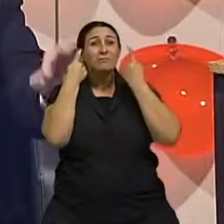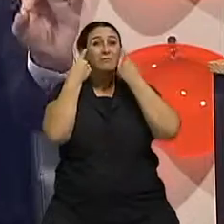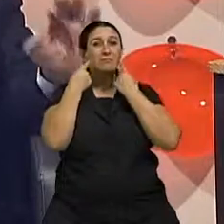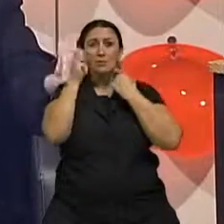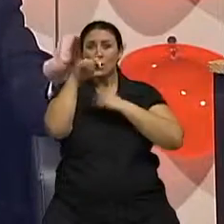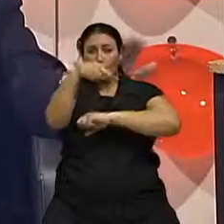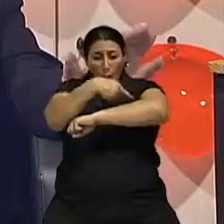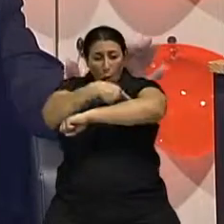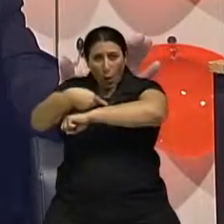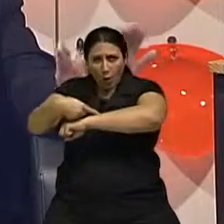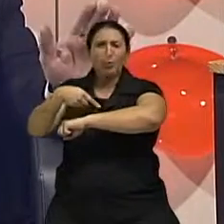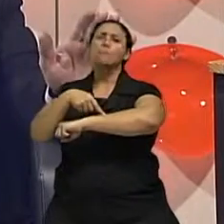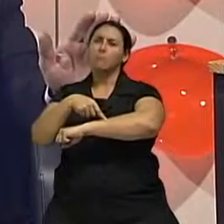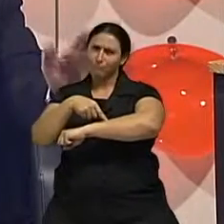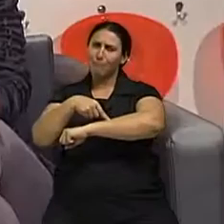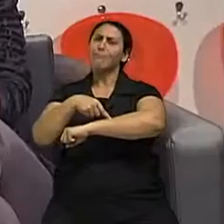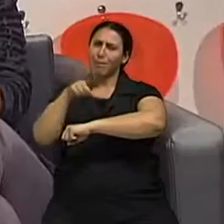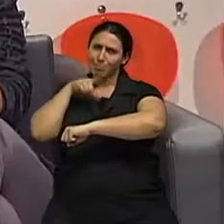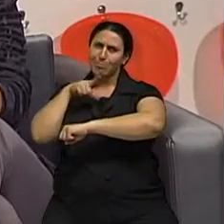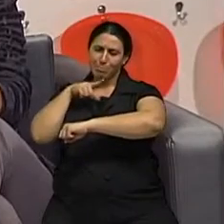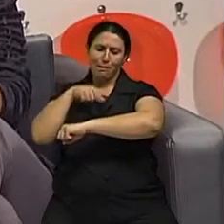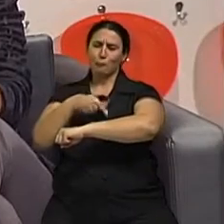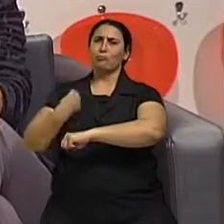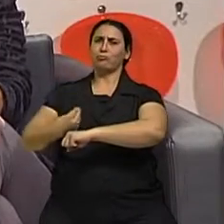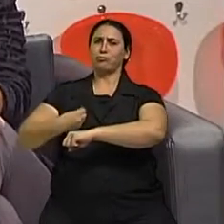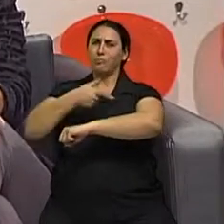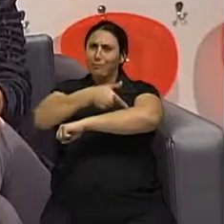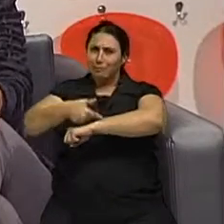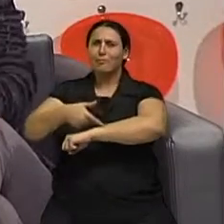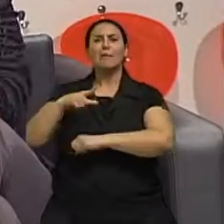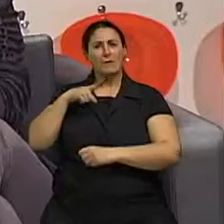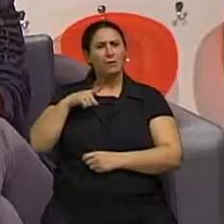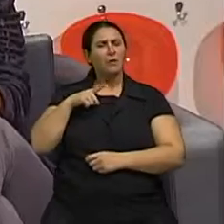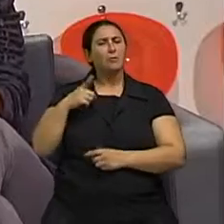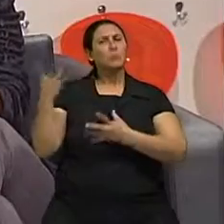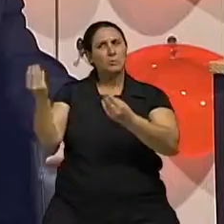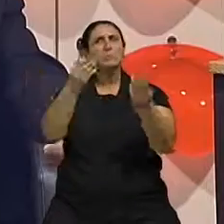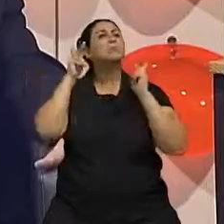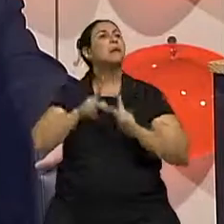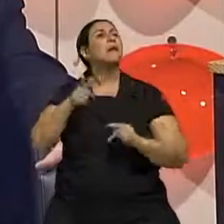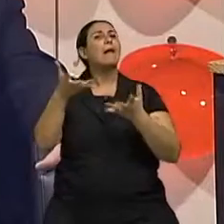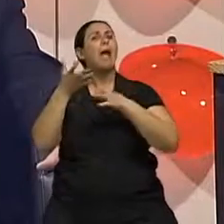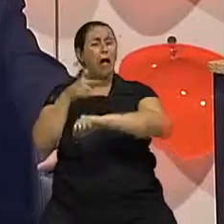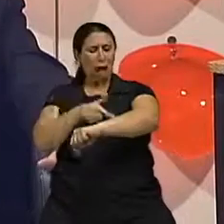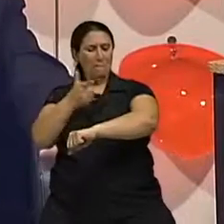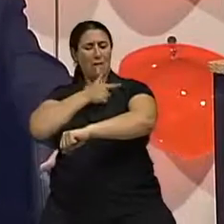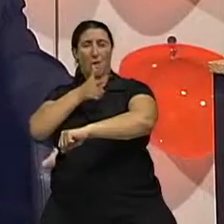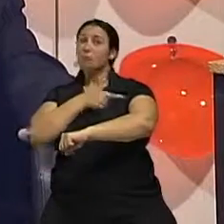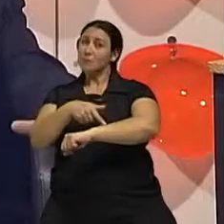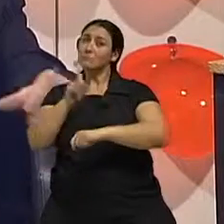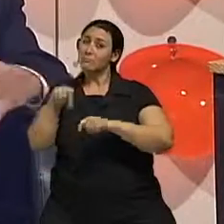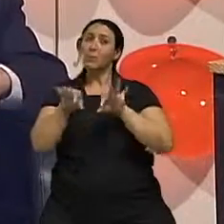pele, vai ficar uma marca. A sabe até de algumas machucaduras que a gente tem. Ficou a marca por esta vida conforme contou pele? esta marca vai depender,